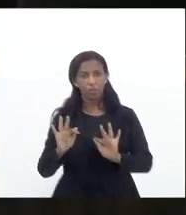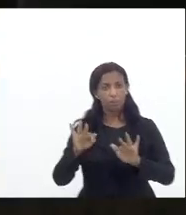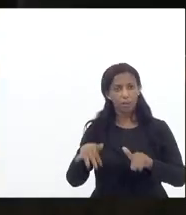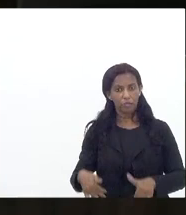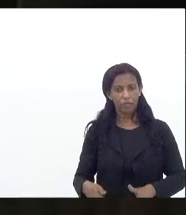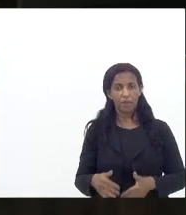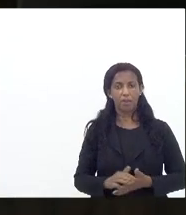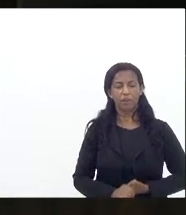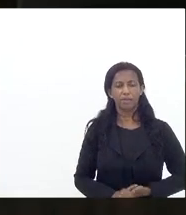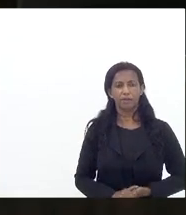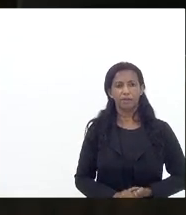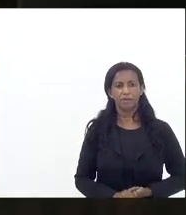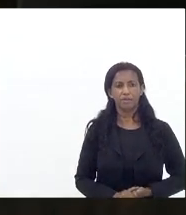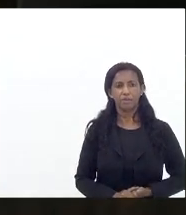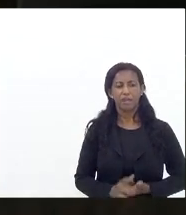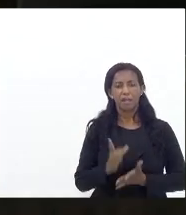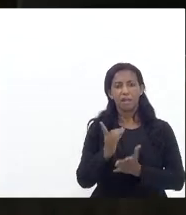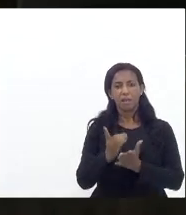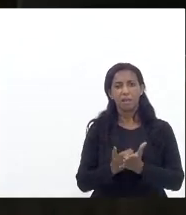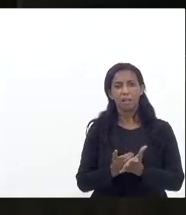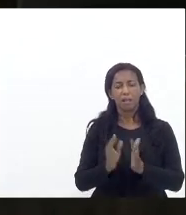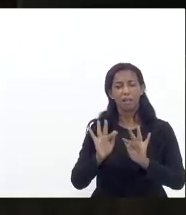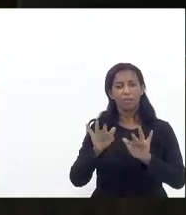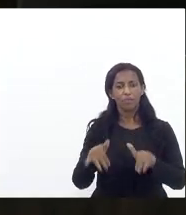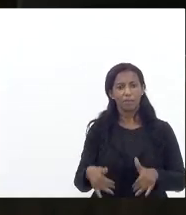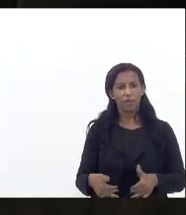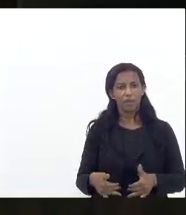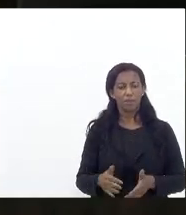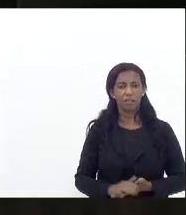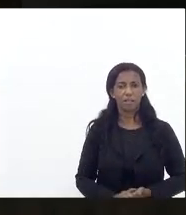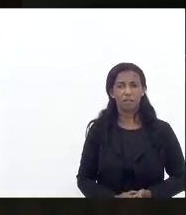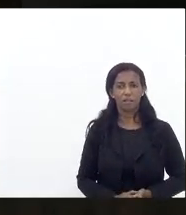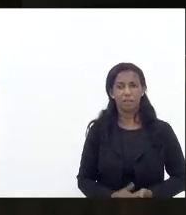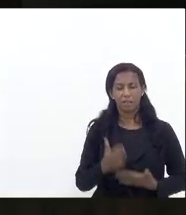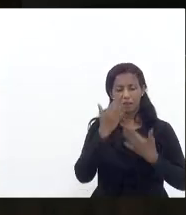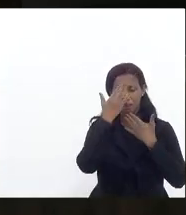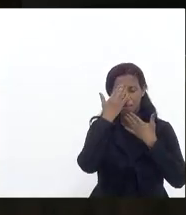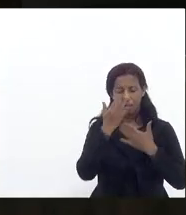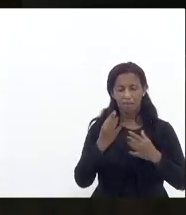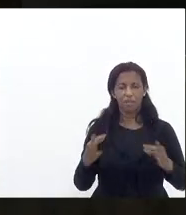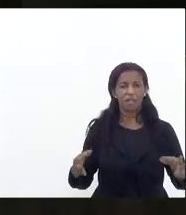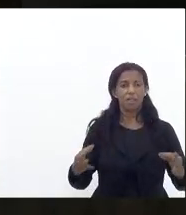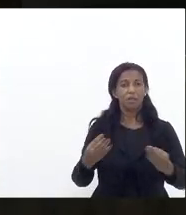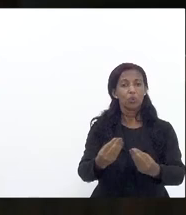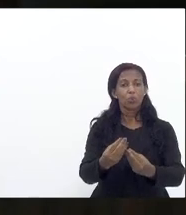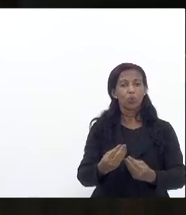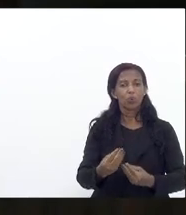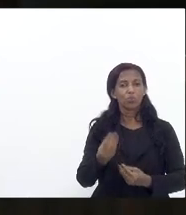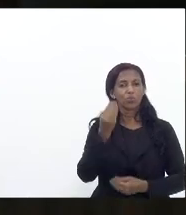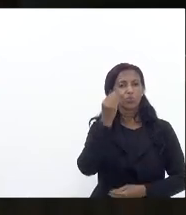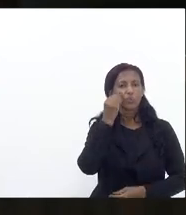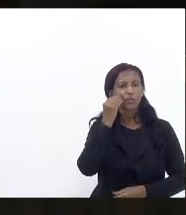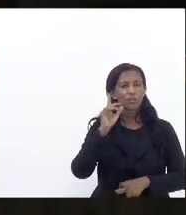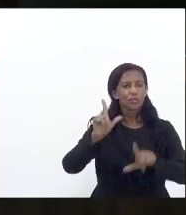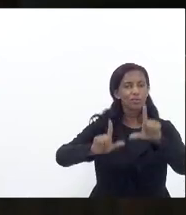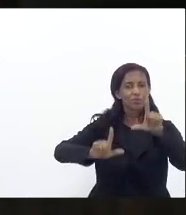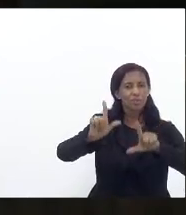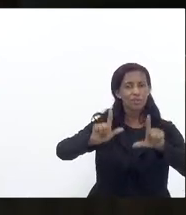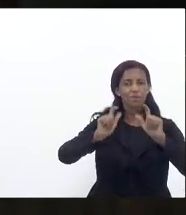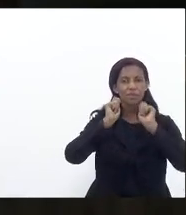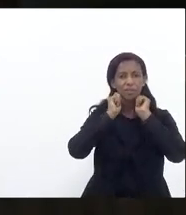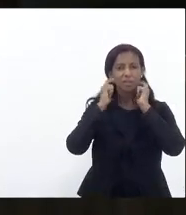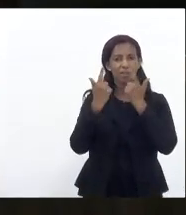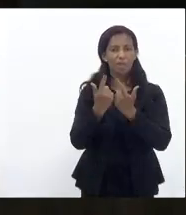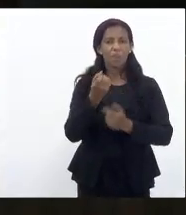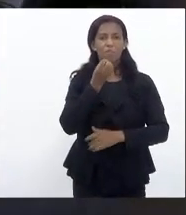final declaro encerrado o presente expediente agradecendo a todas e todos que nos acompanham pela TV Alérgio